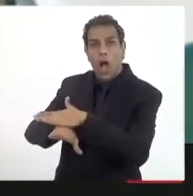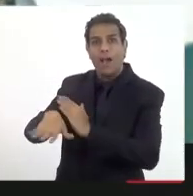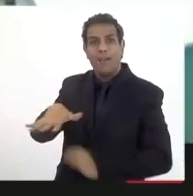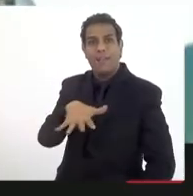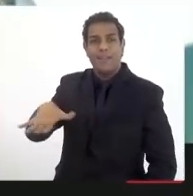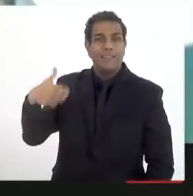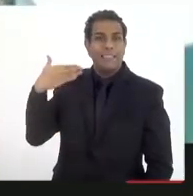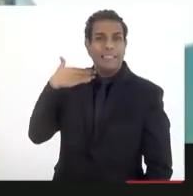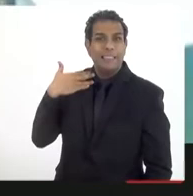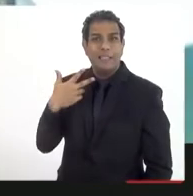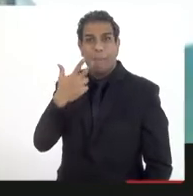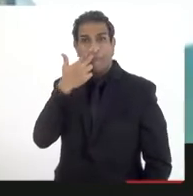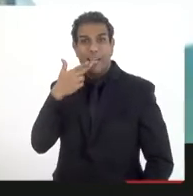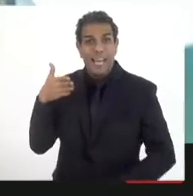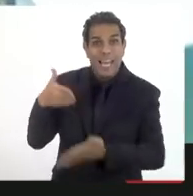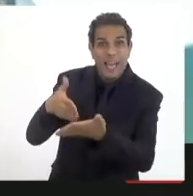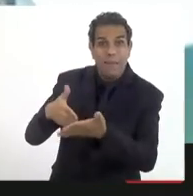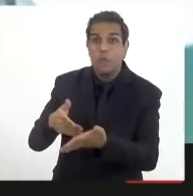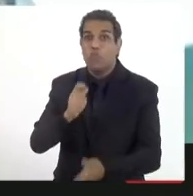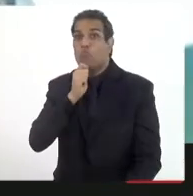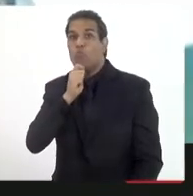que não tem limite financeiro para gastar.